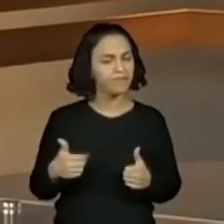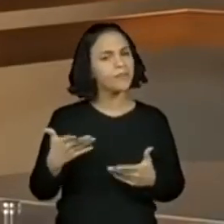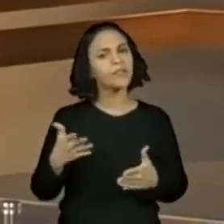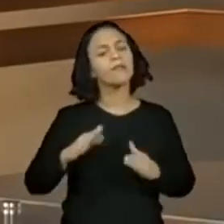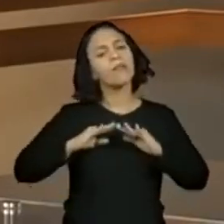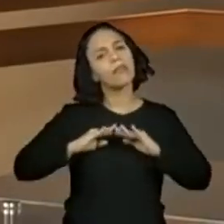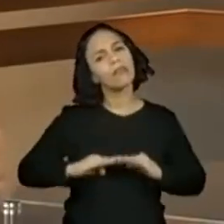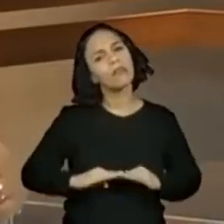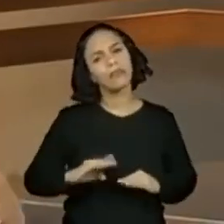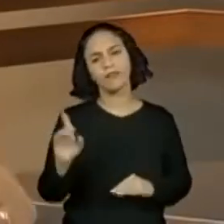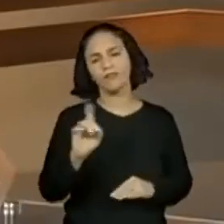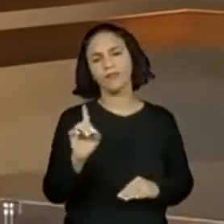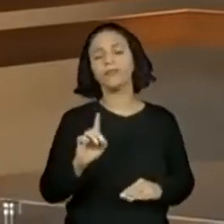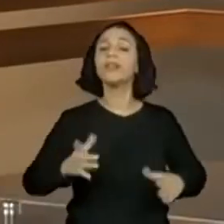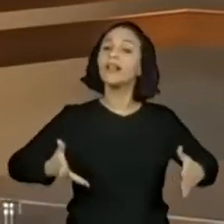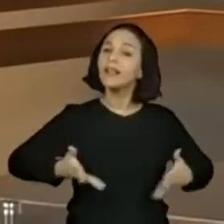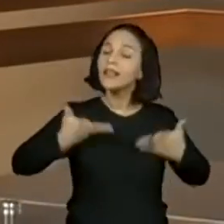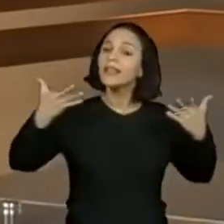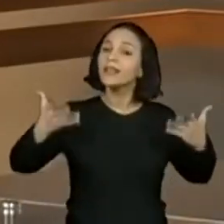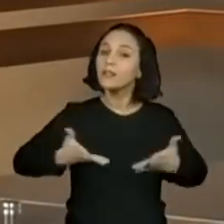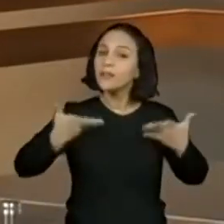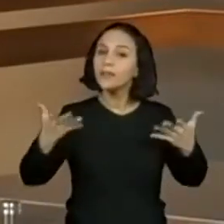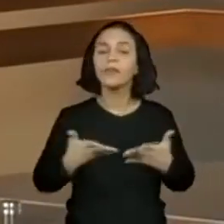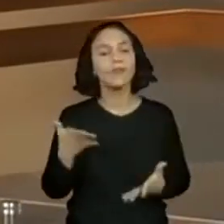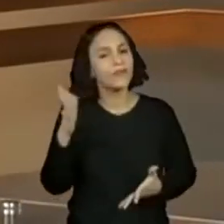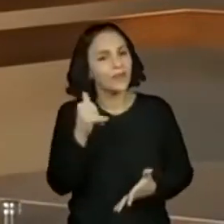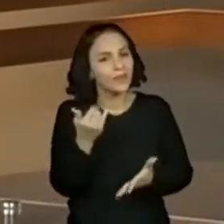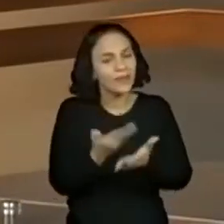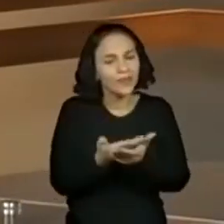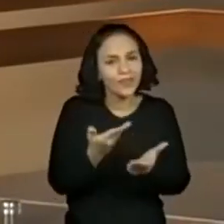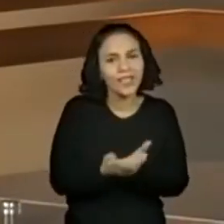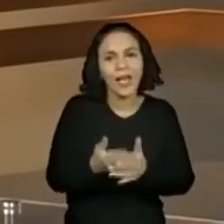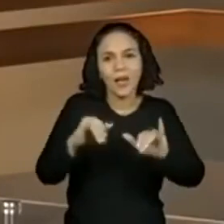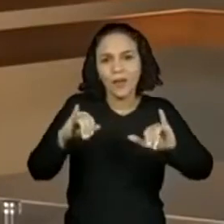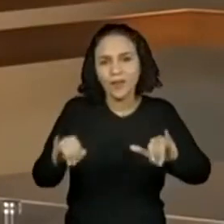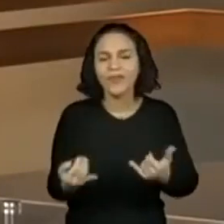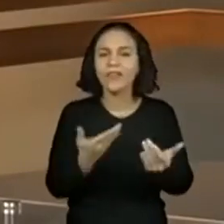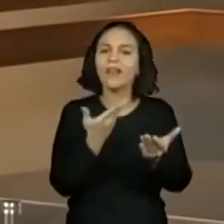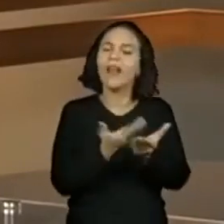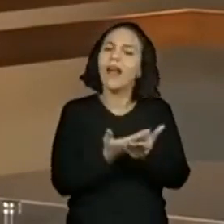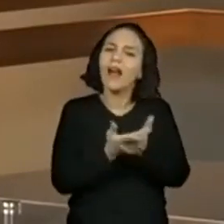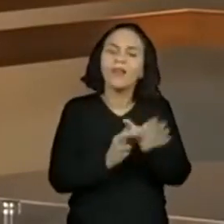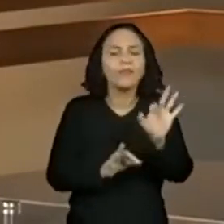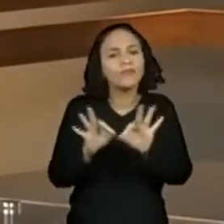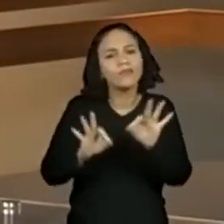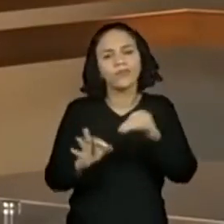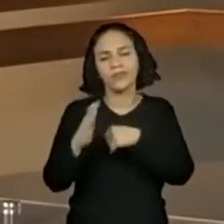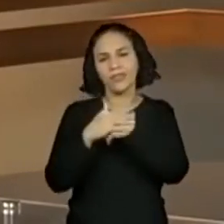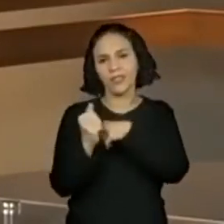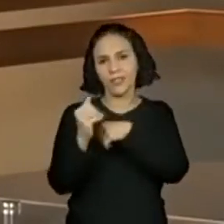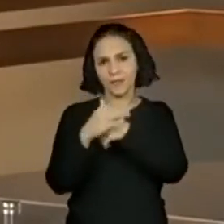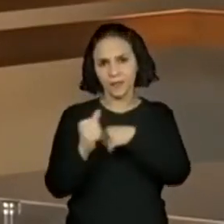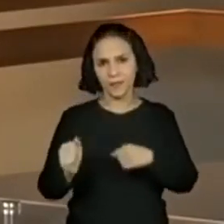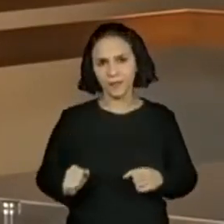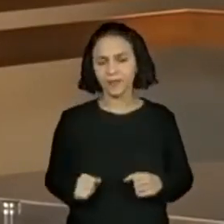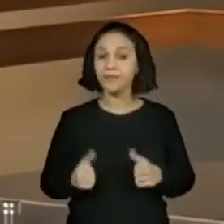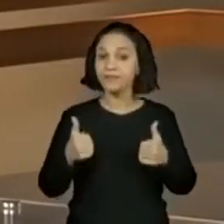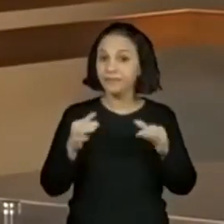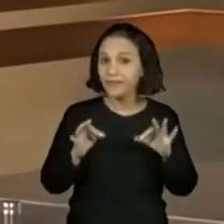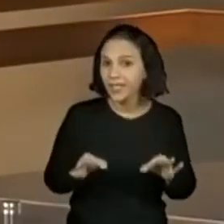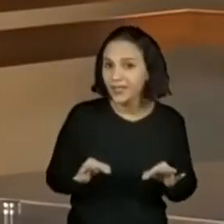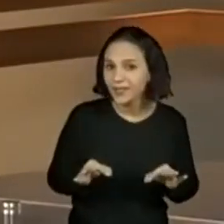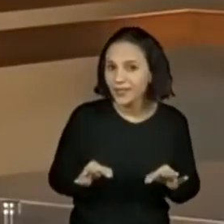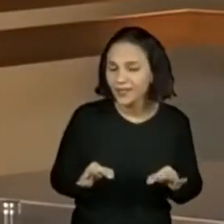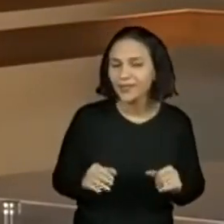desanime. Se anime. Vamos estudar. Vamos aproveitar as aulas que a gente prepara com tanto carinho aqui para vocês. Certo?